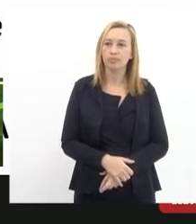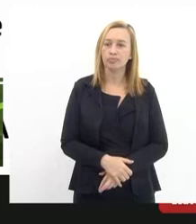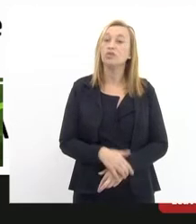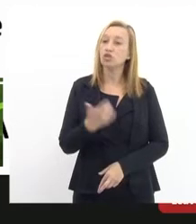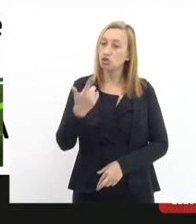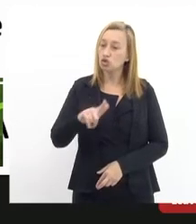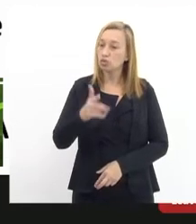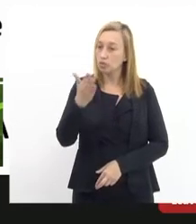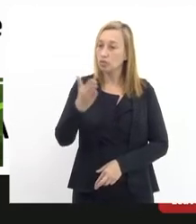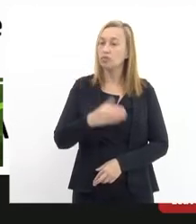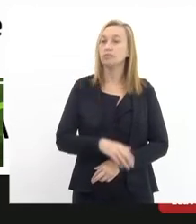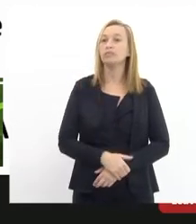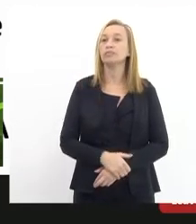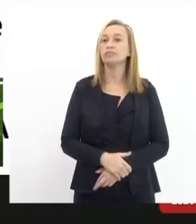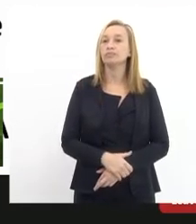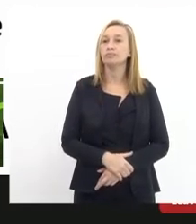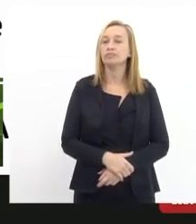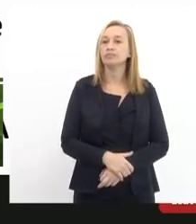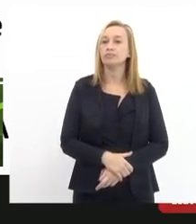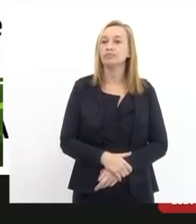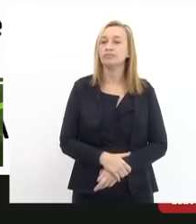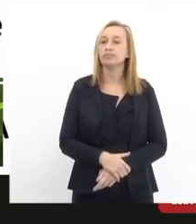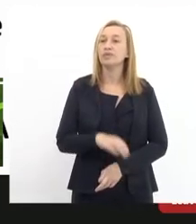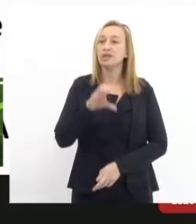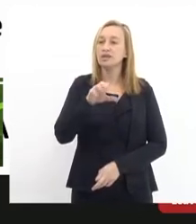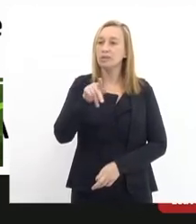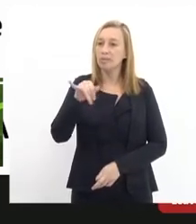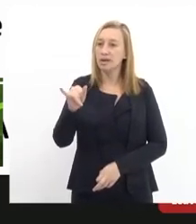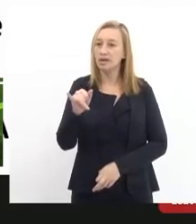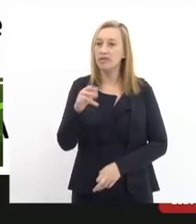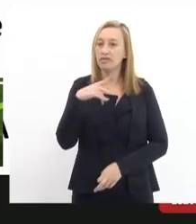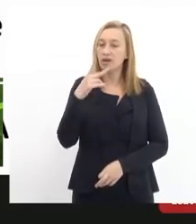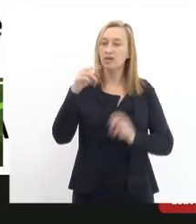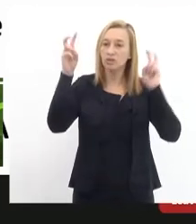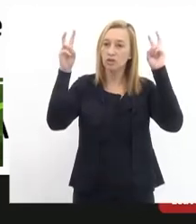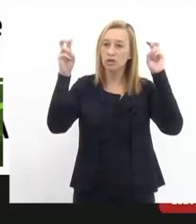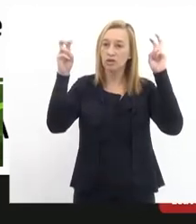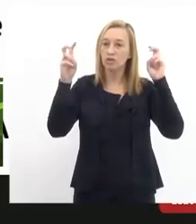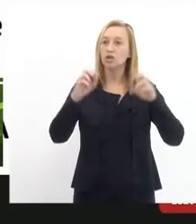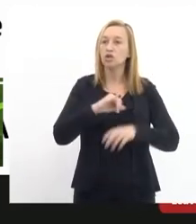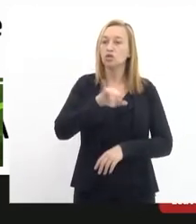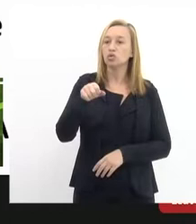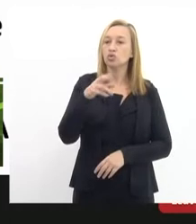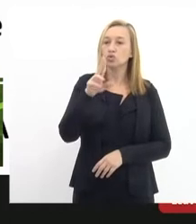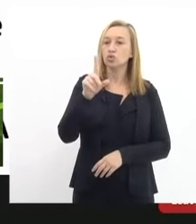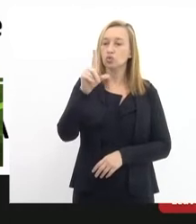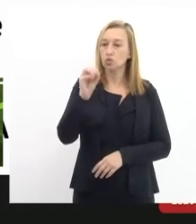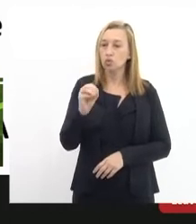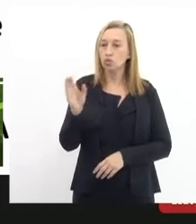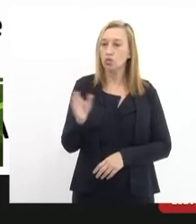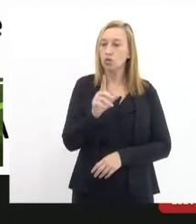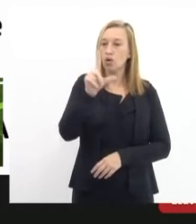Novamente, a CPI fala da questão do Júlio Lopes e